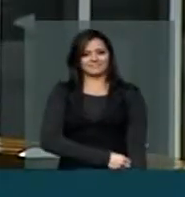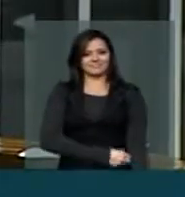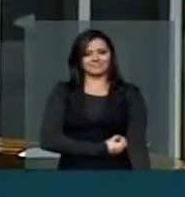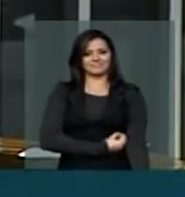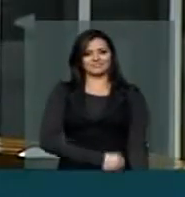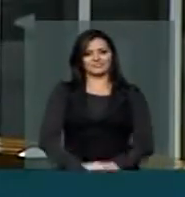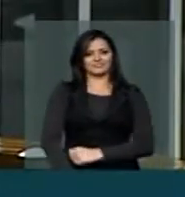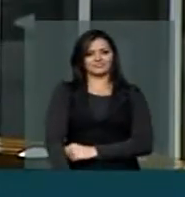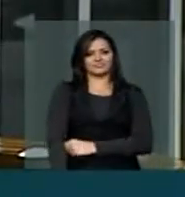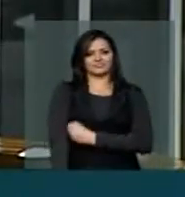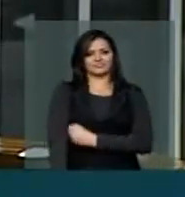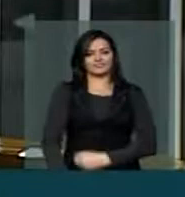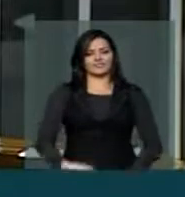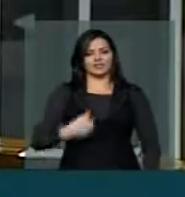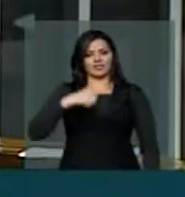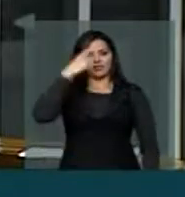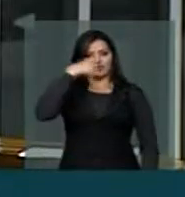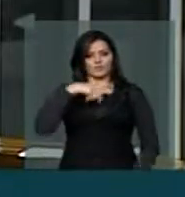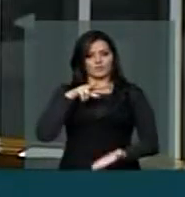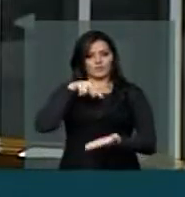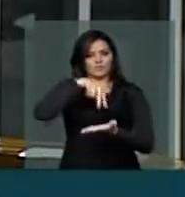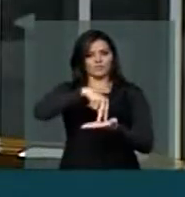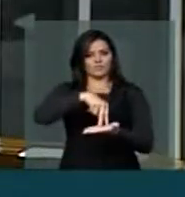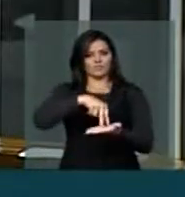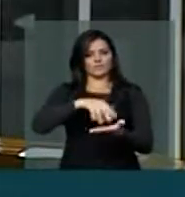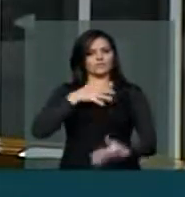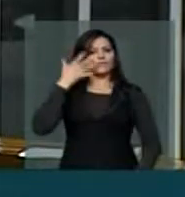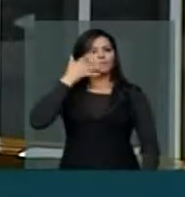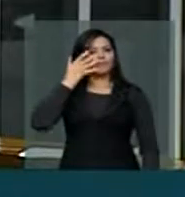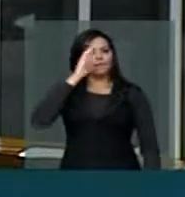e que eu venho aqui comemorar o dia